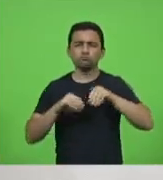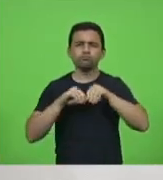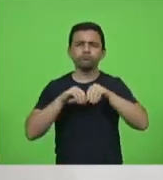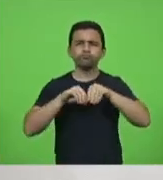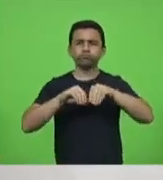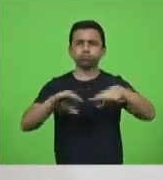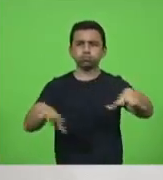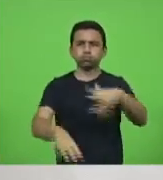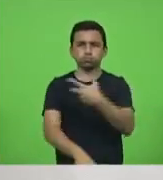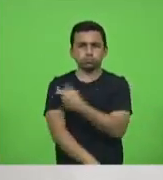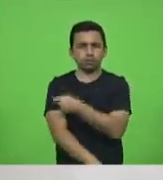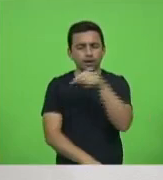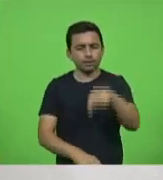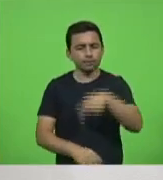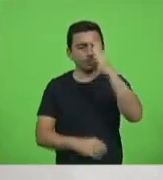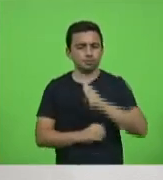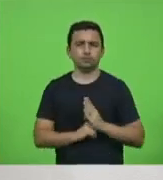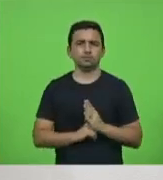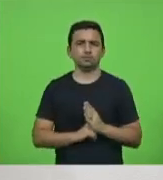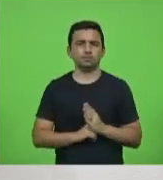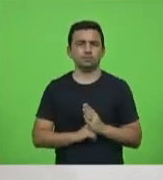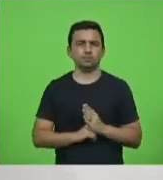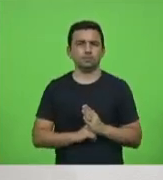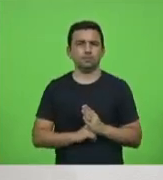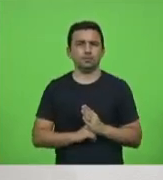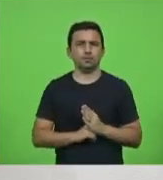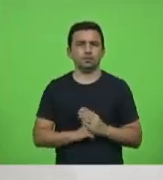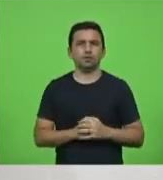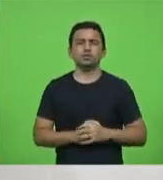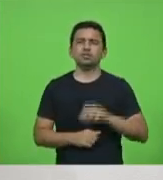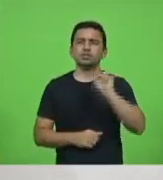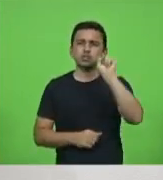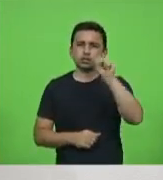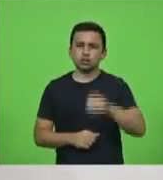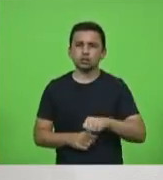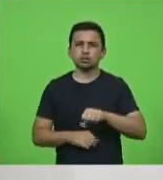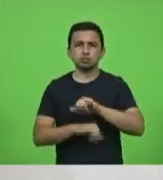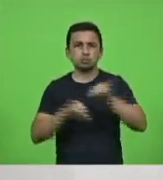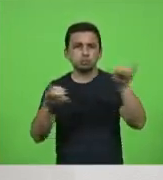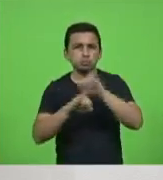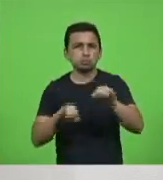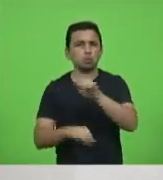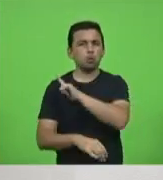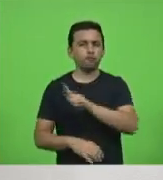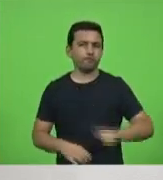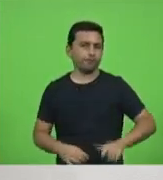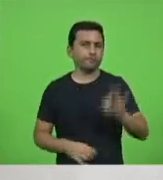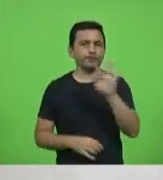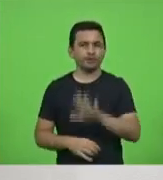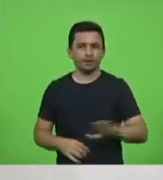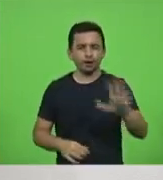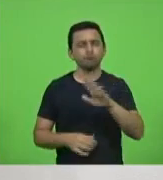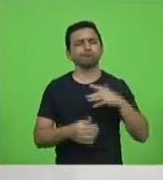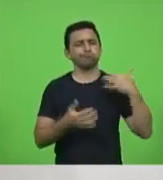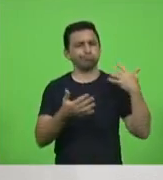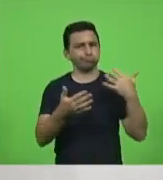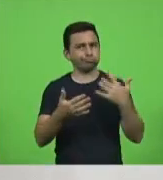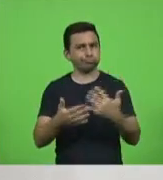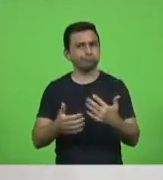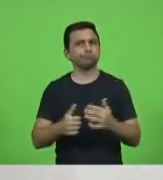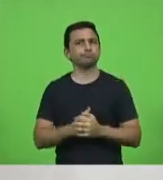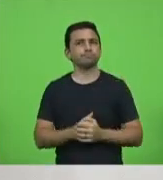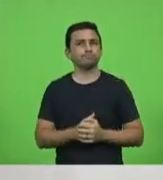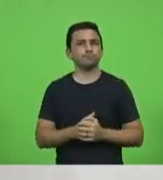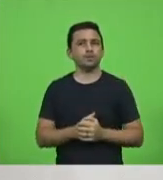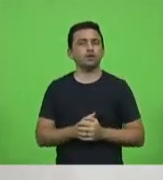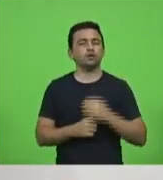vacinas nesse país, que foi, sim, patrocinada pelo governo federal durante bom tempo. Mas eu penso que